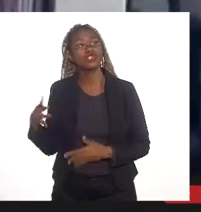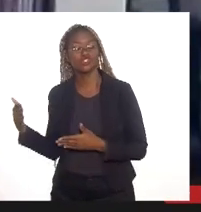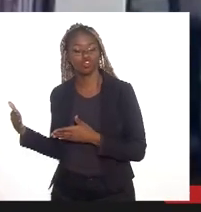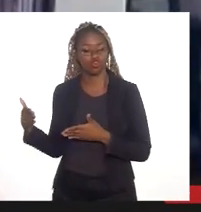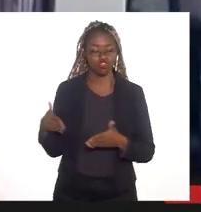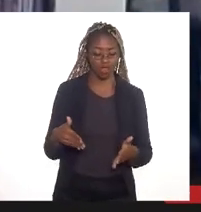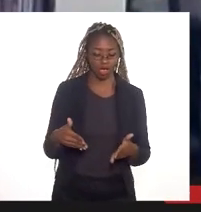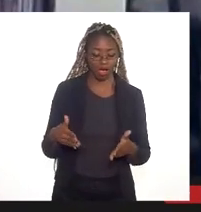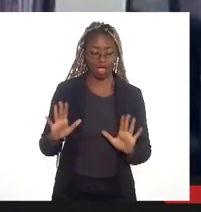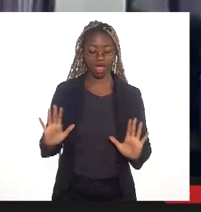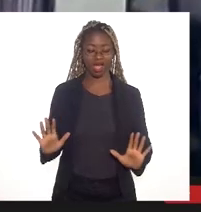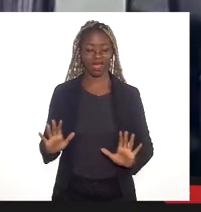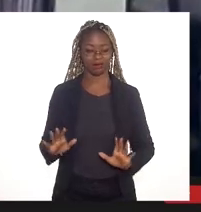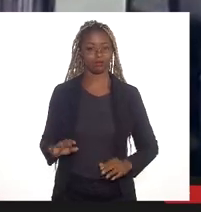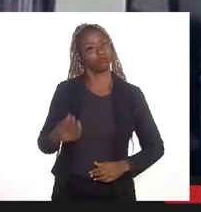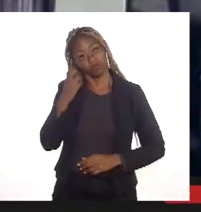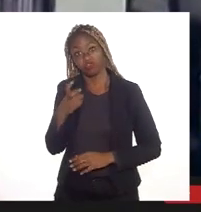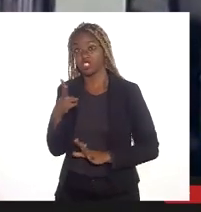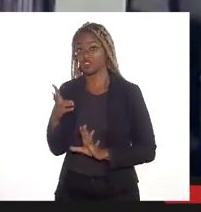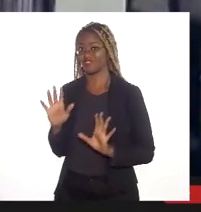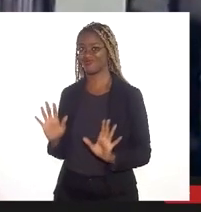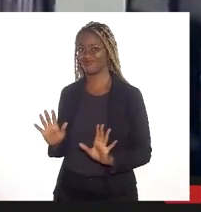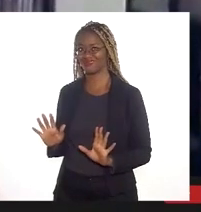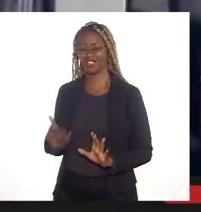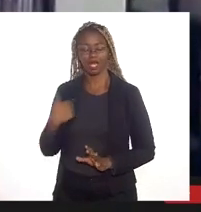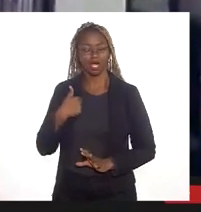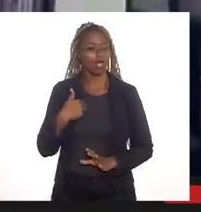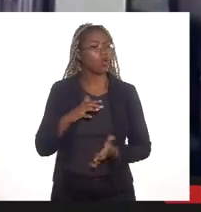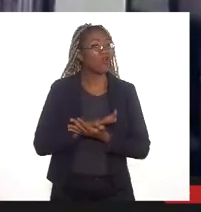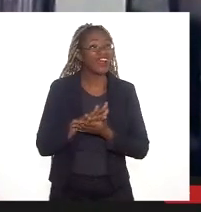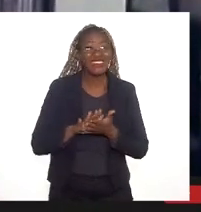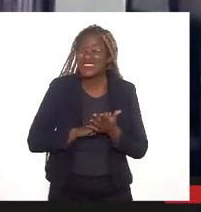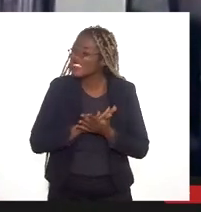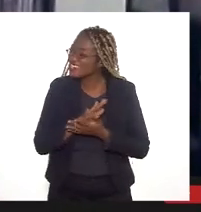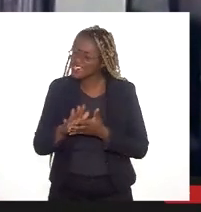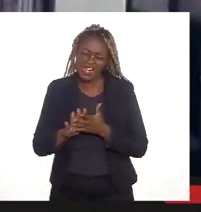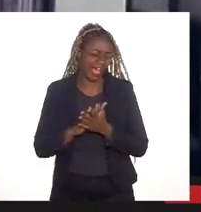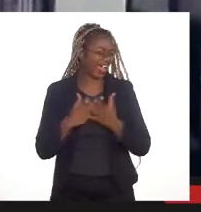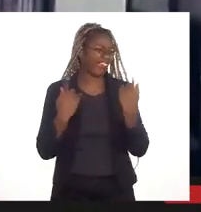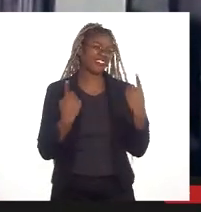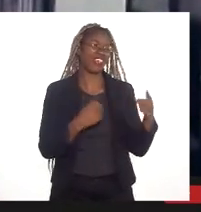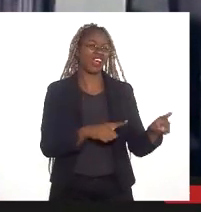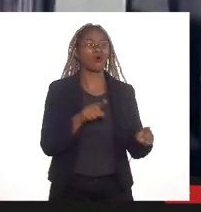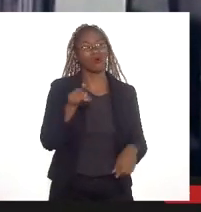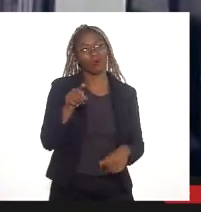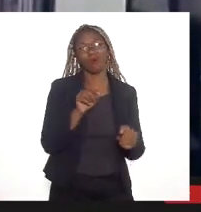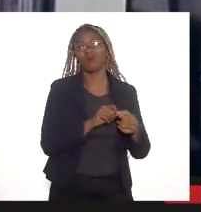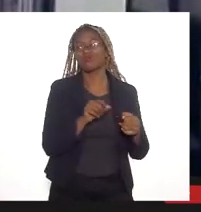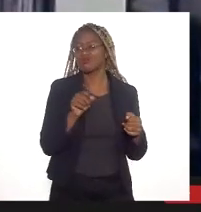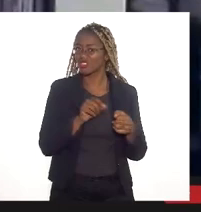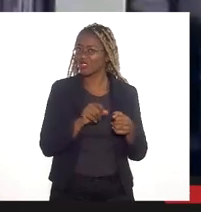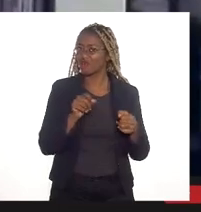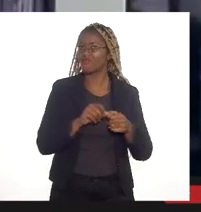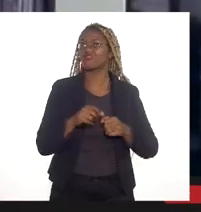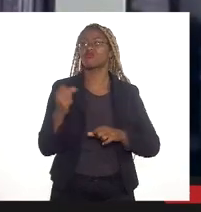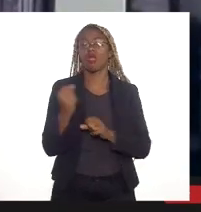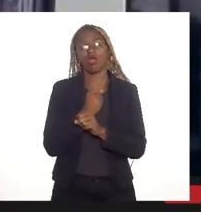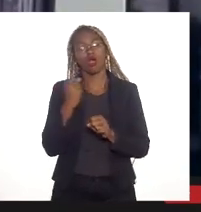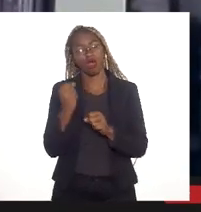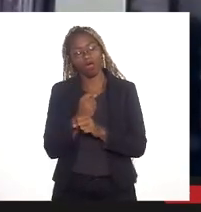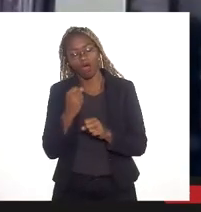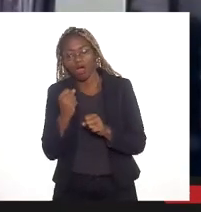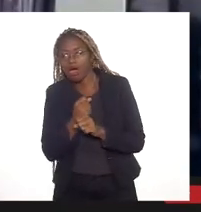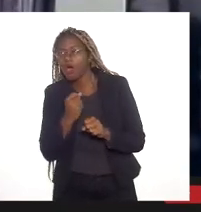e, veja bem, eu não tenho nada contra se fazer o empreendimento, eu não tenho nada